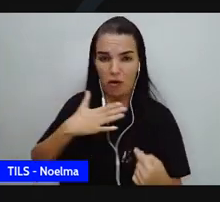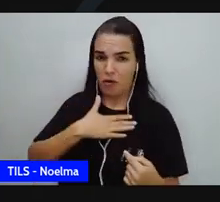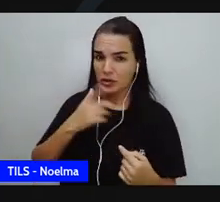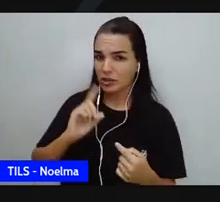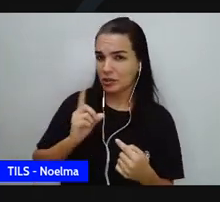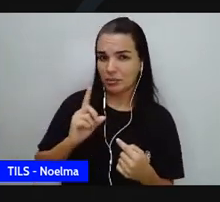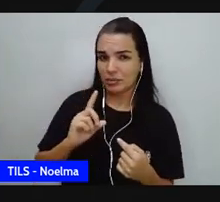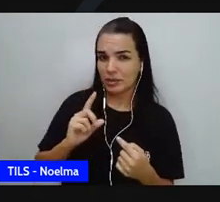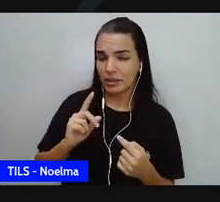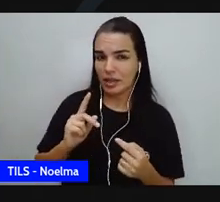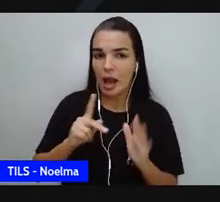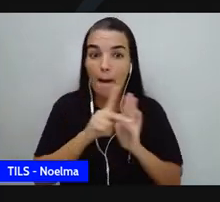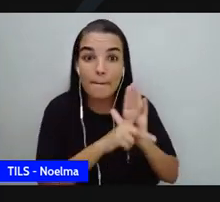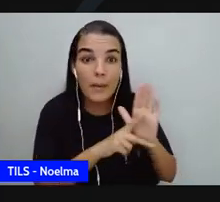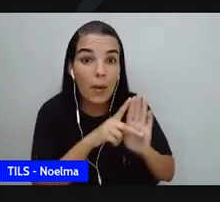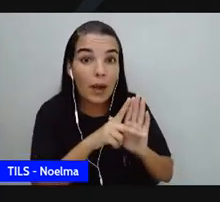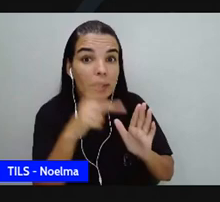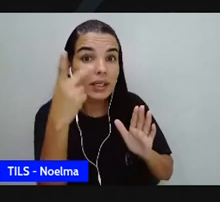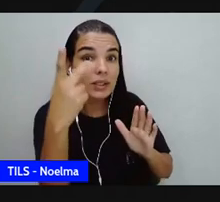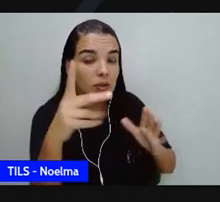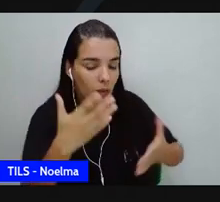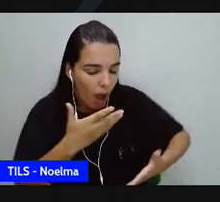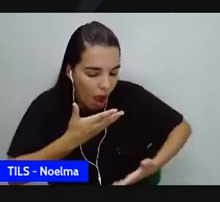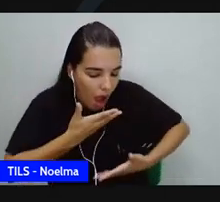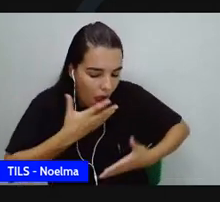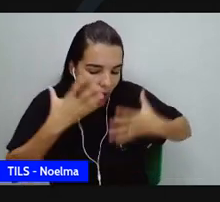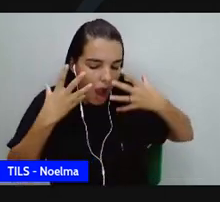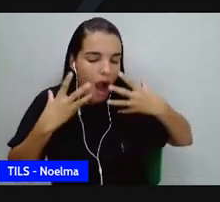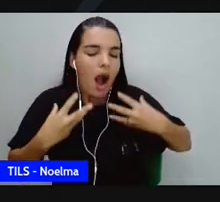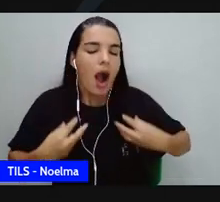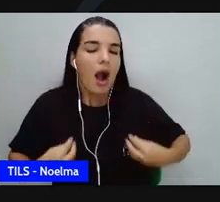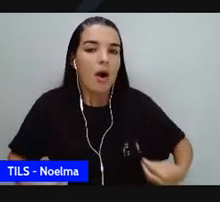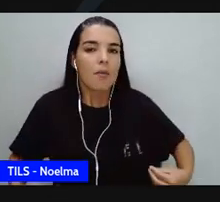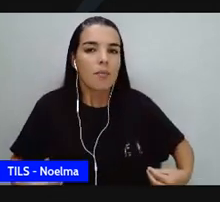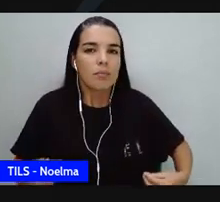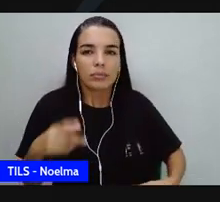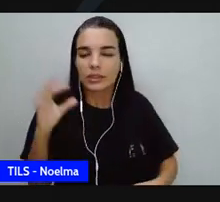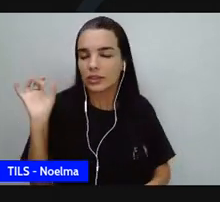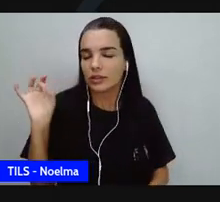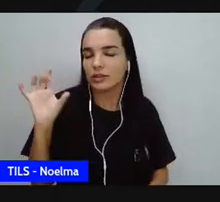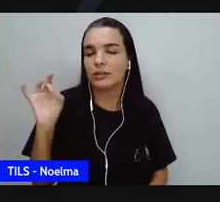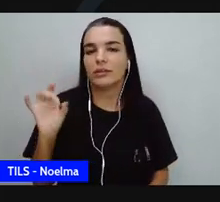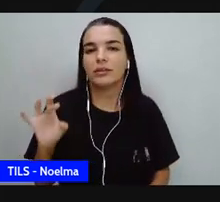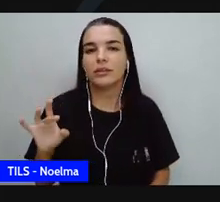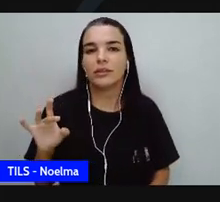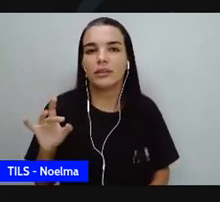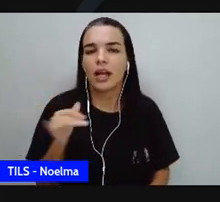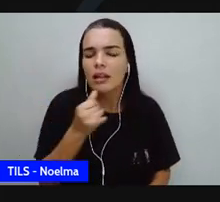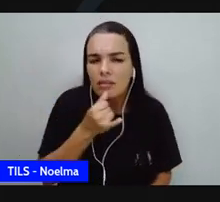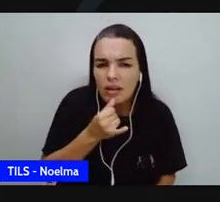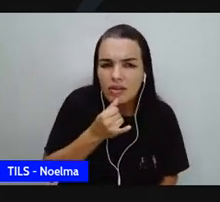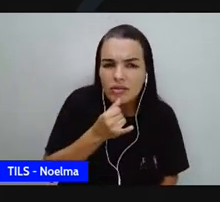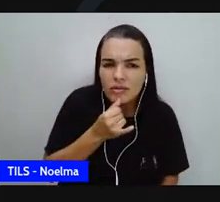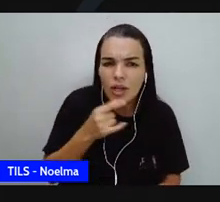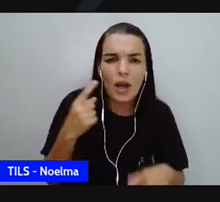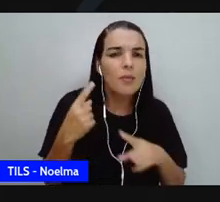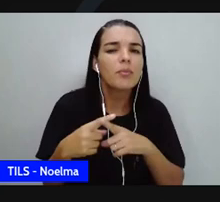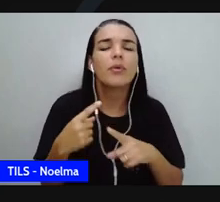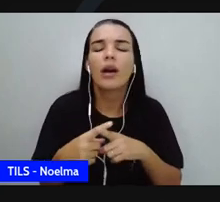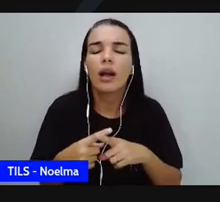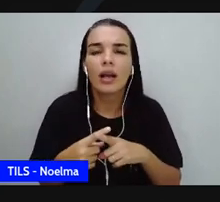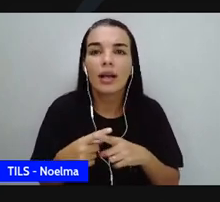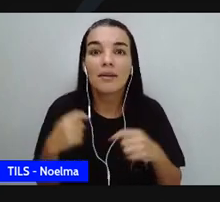poeta, sua alma é nobre, é triste, porque o desgosta, amo-a,